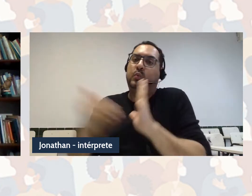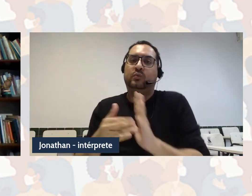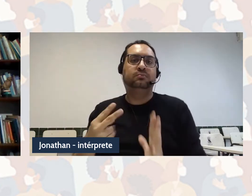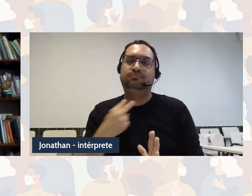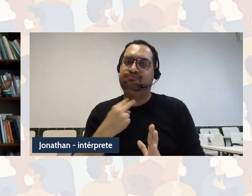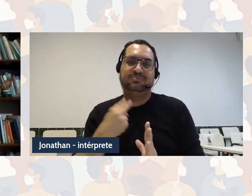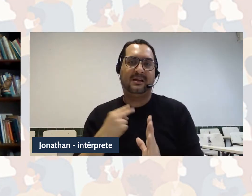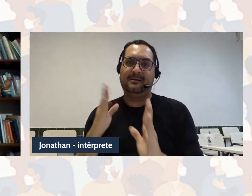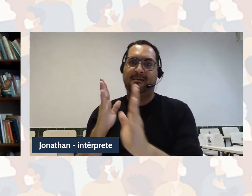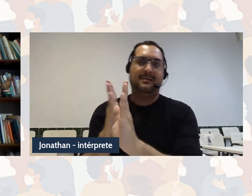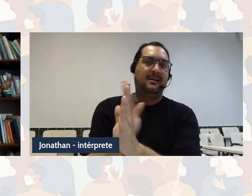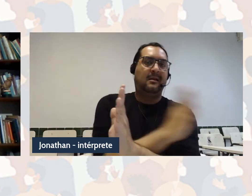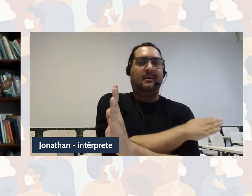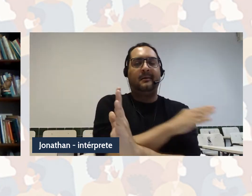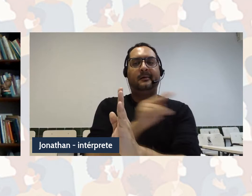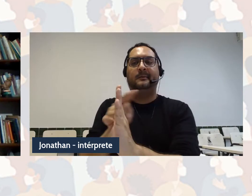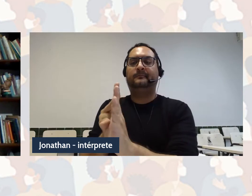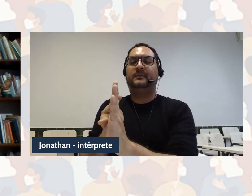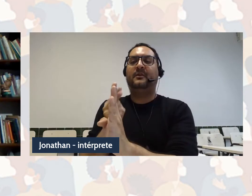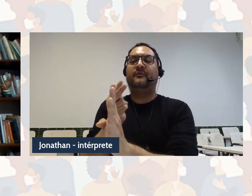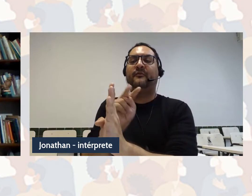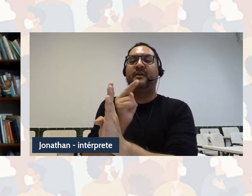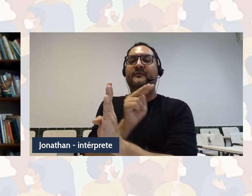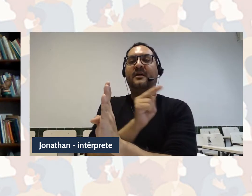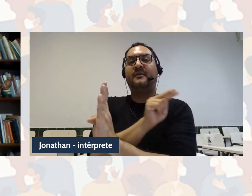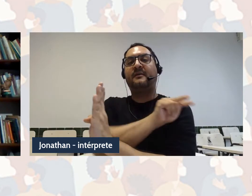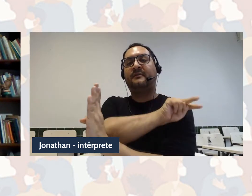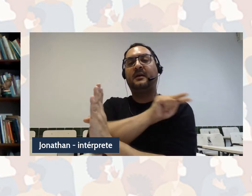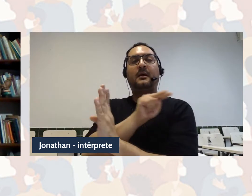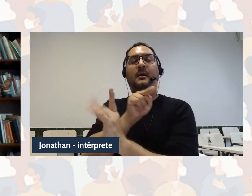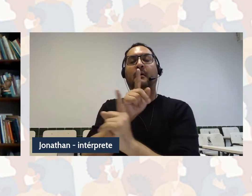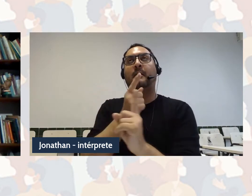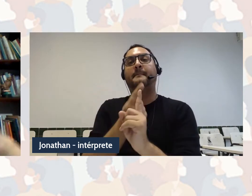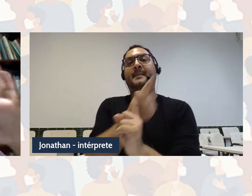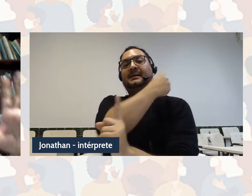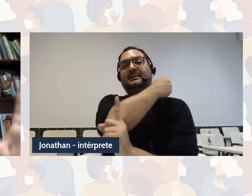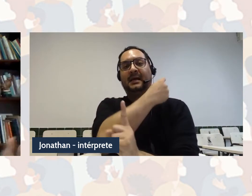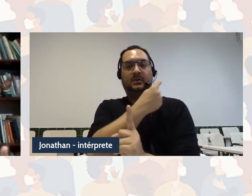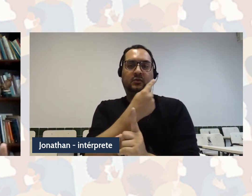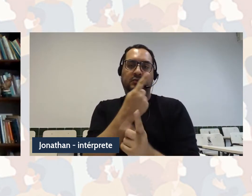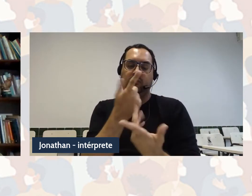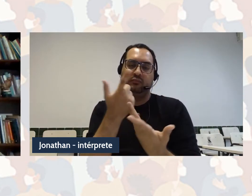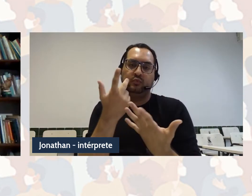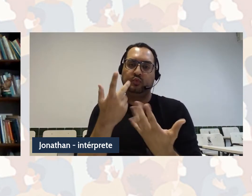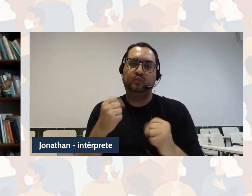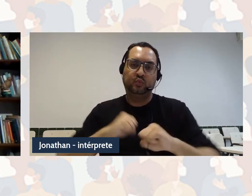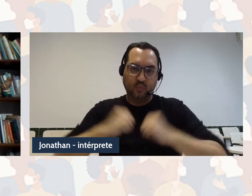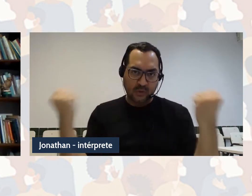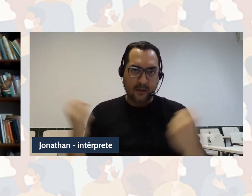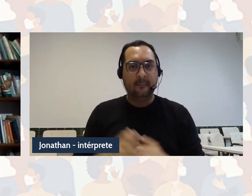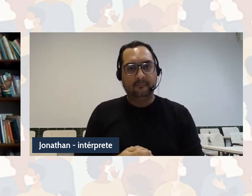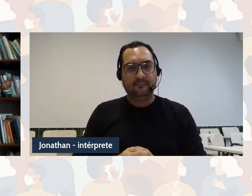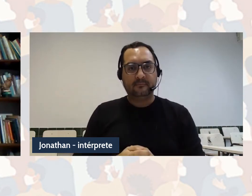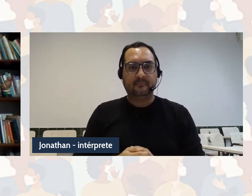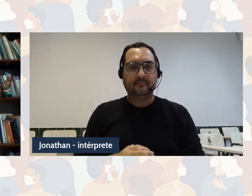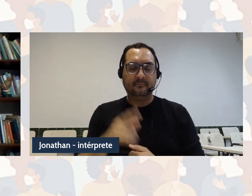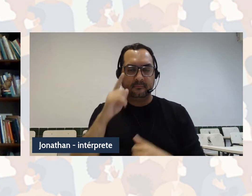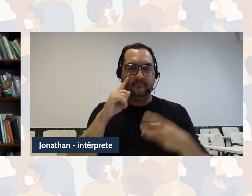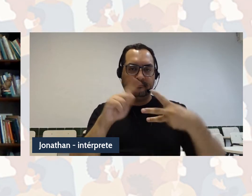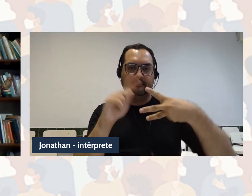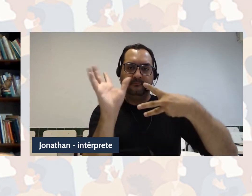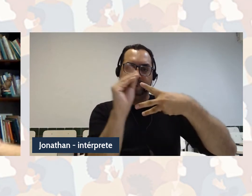pouco essa visão ainda dessa racionalidade pura, né, então, em síntese, mais ou menos, esse é